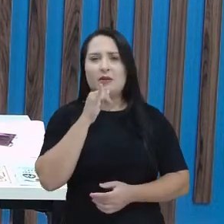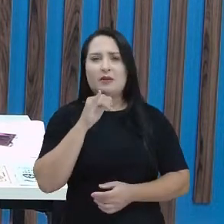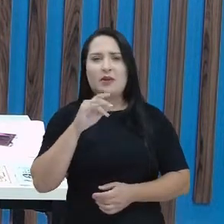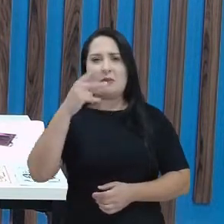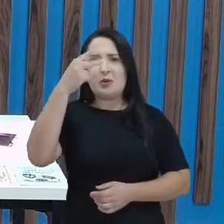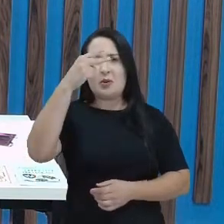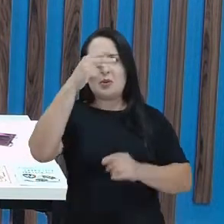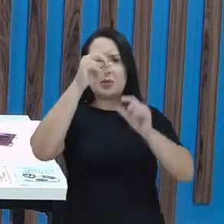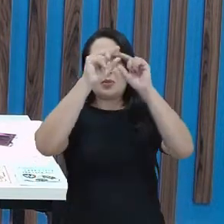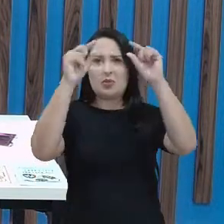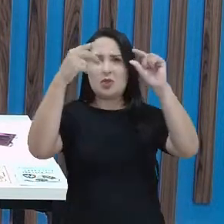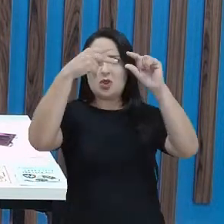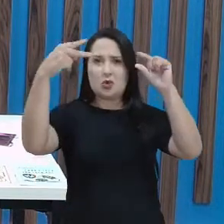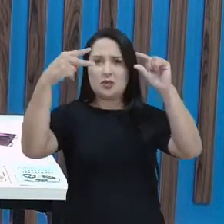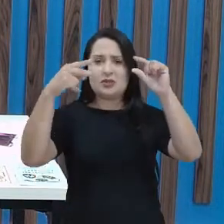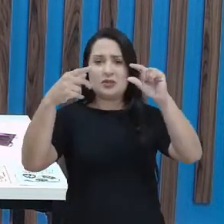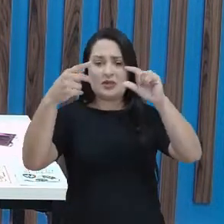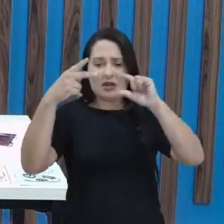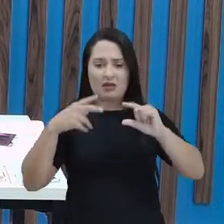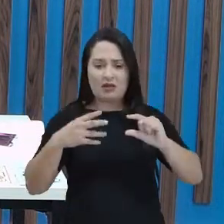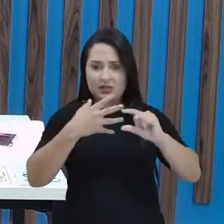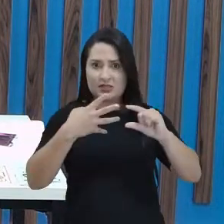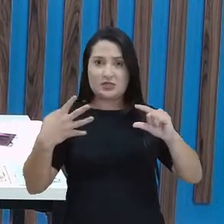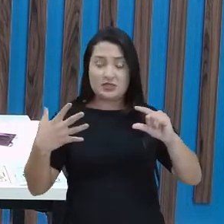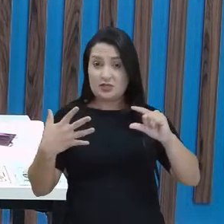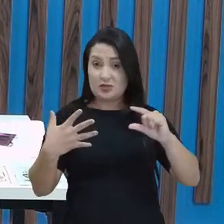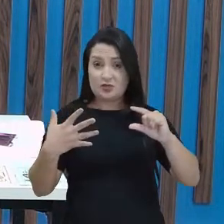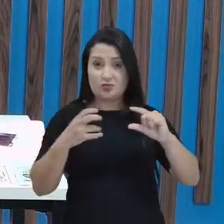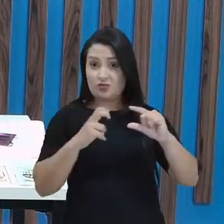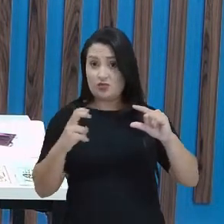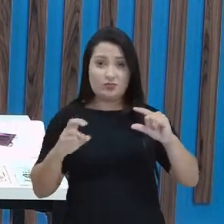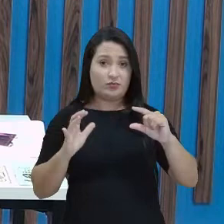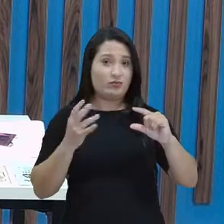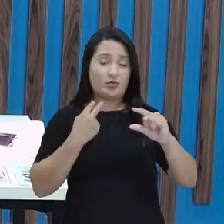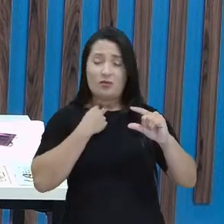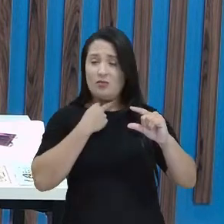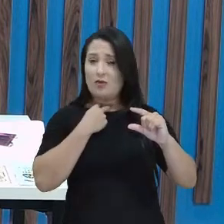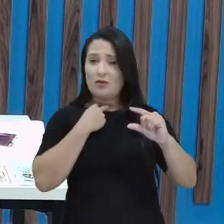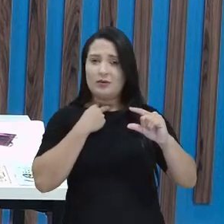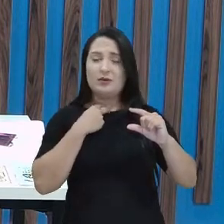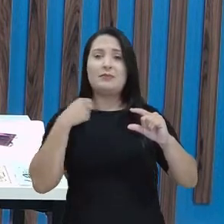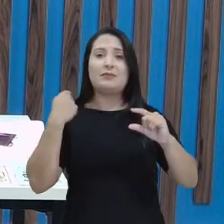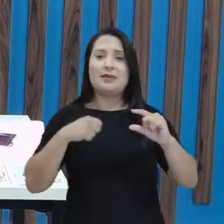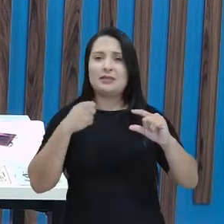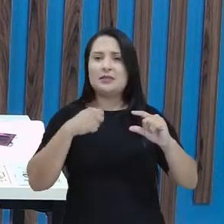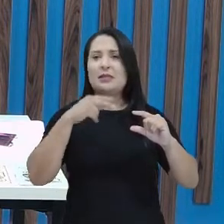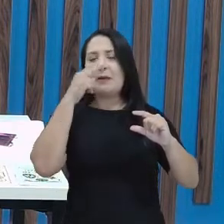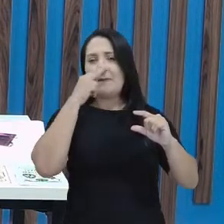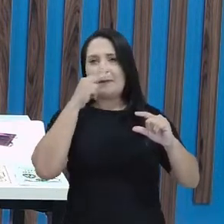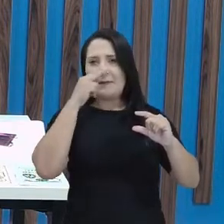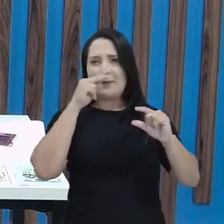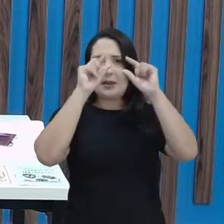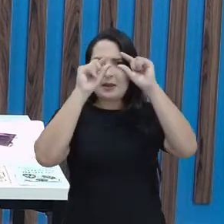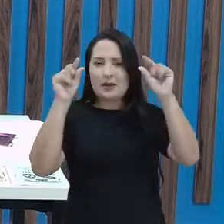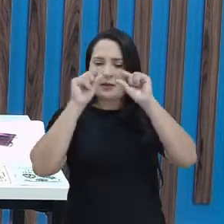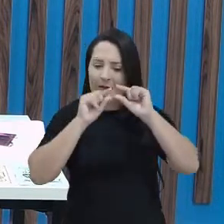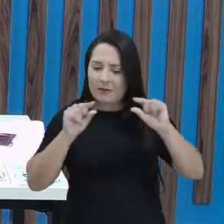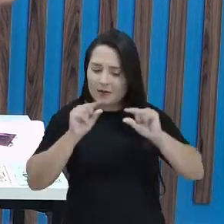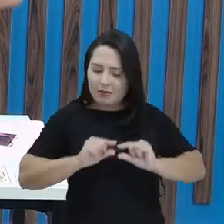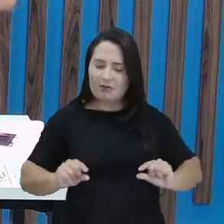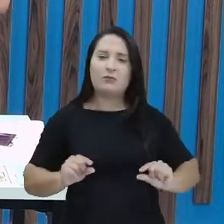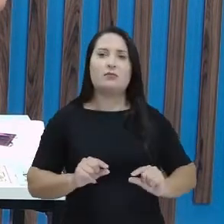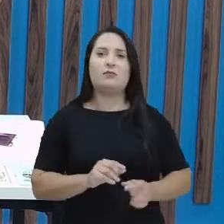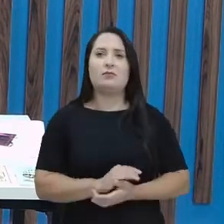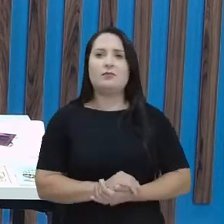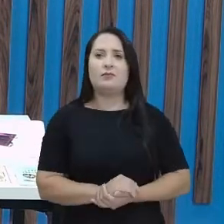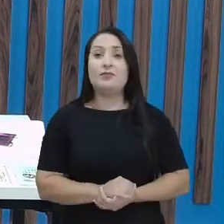versos e a outra estrofe com cinco versos, por exemplo. Sempre tem que ter a mesma quantidade, tá certo?